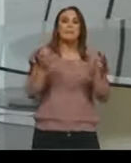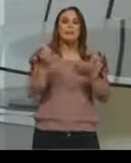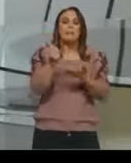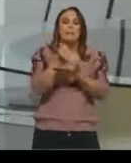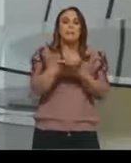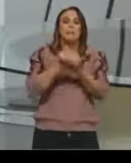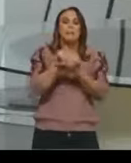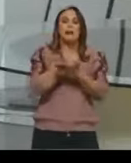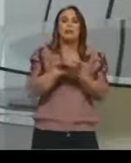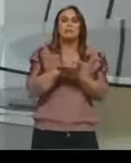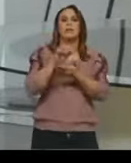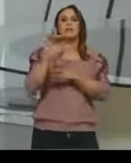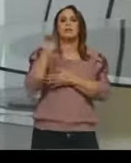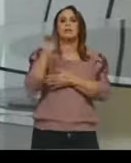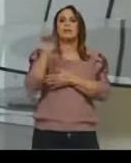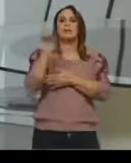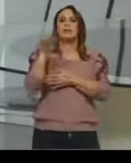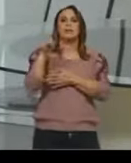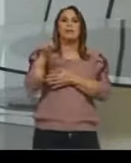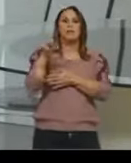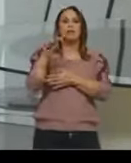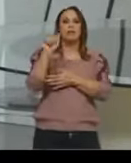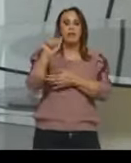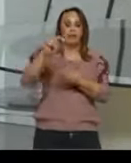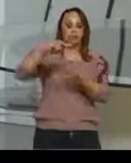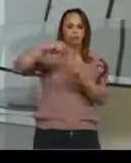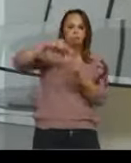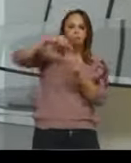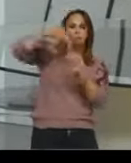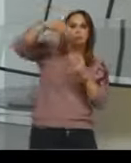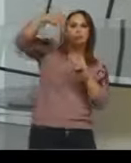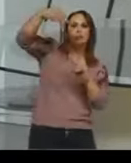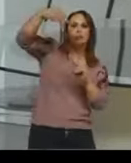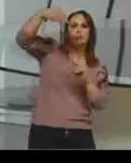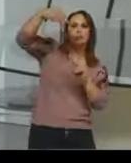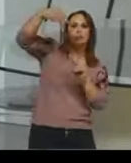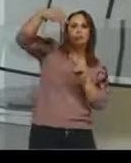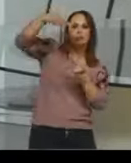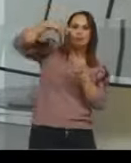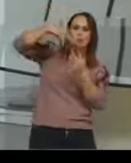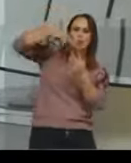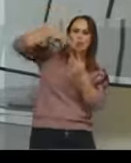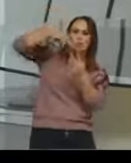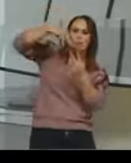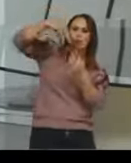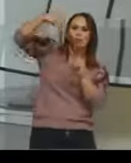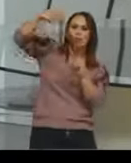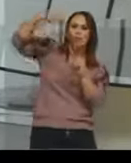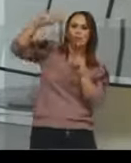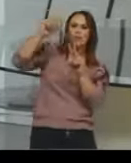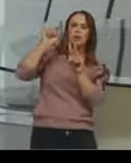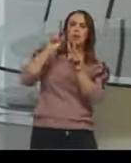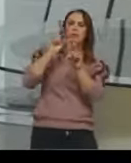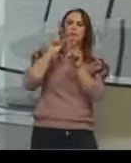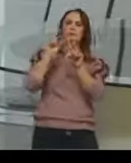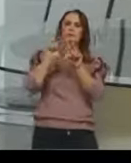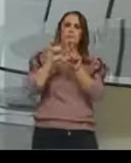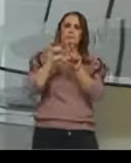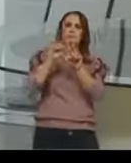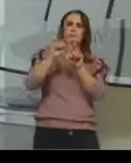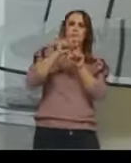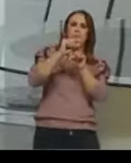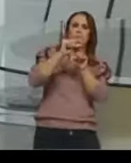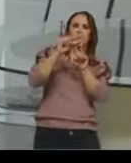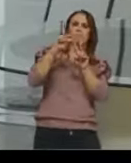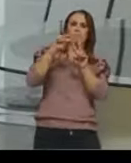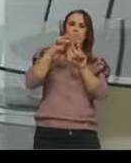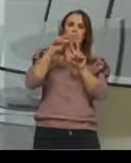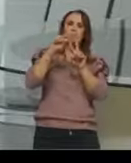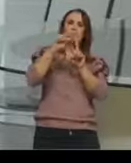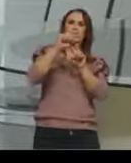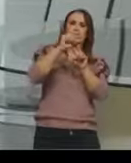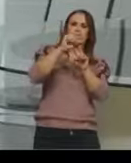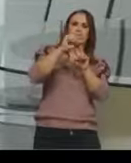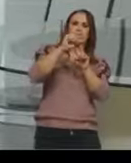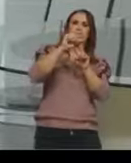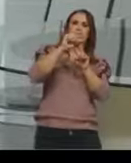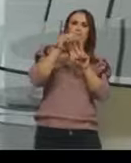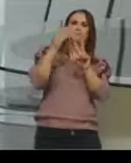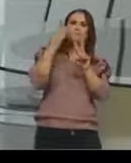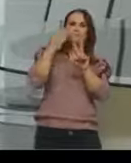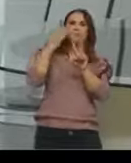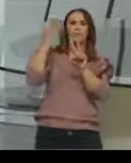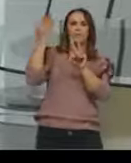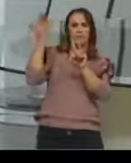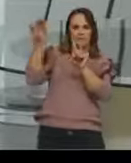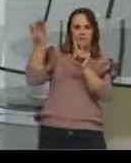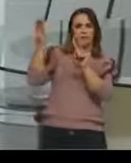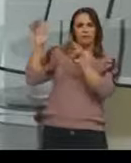vários nucleotídeos vão formar, então, uma sequência que vai ser a molécula de DNA, igual a gente está vendo aí